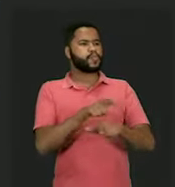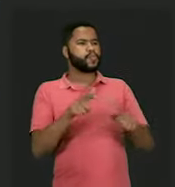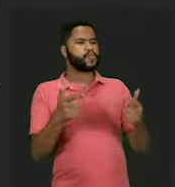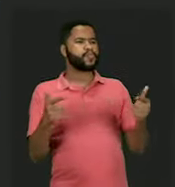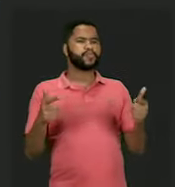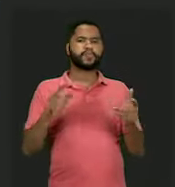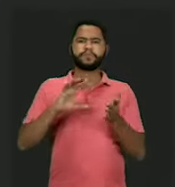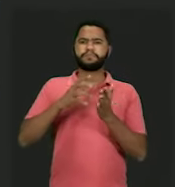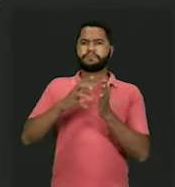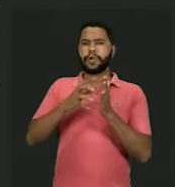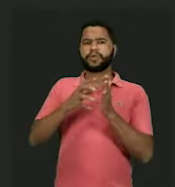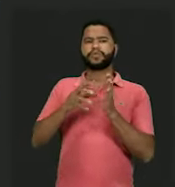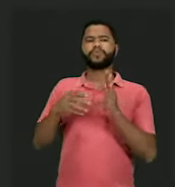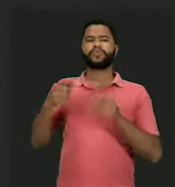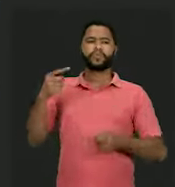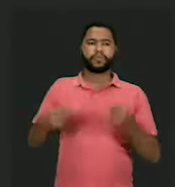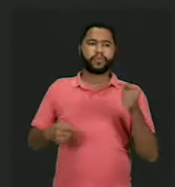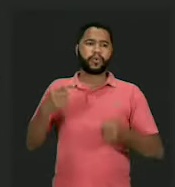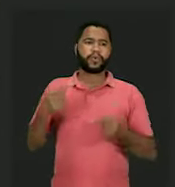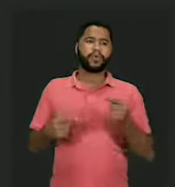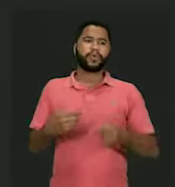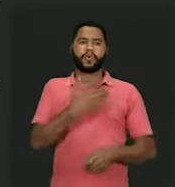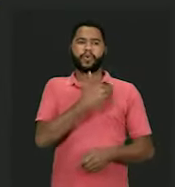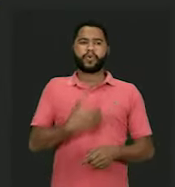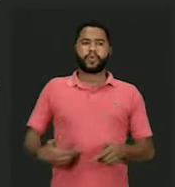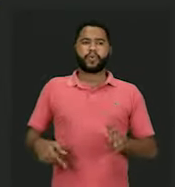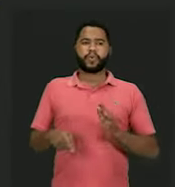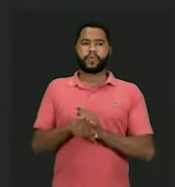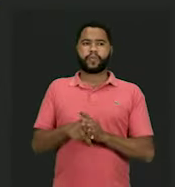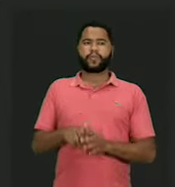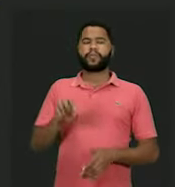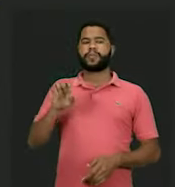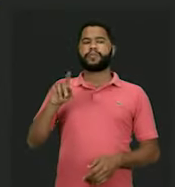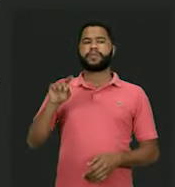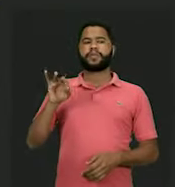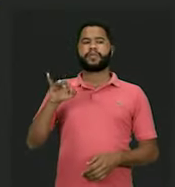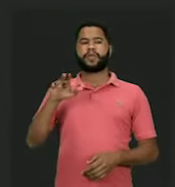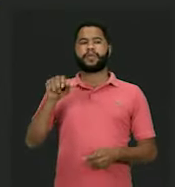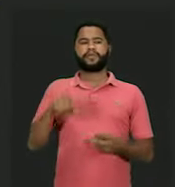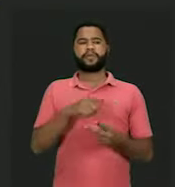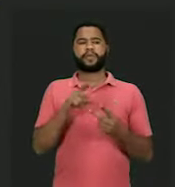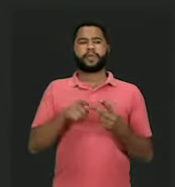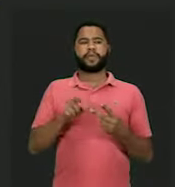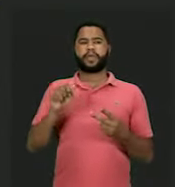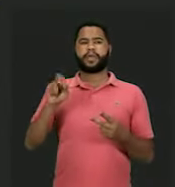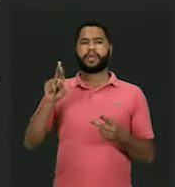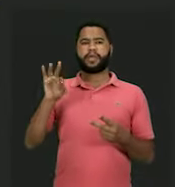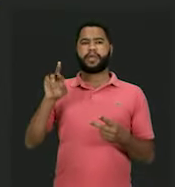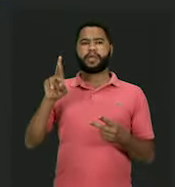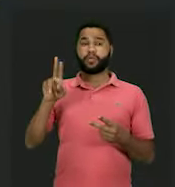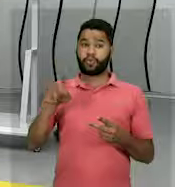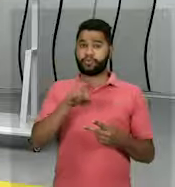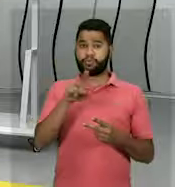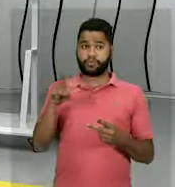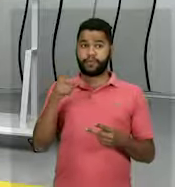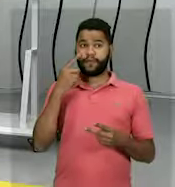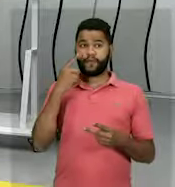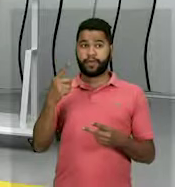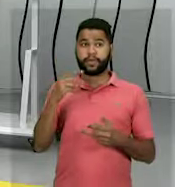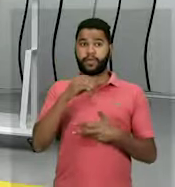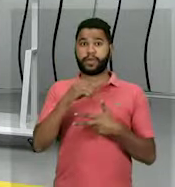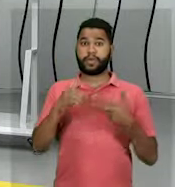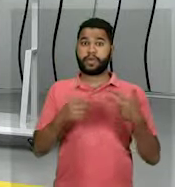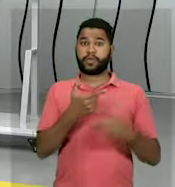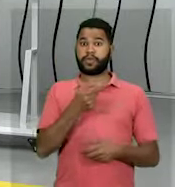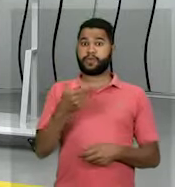políticos de oposição aos governos de Epitácio Pessoa e de Arthur Bernardes. Vejam vocês que é o